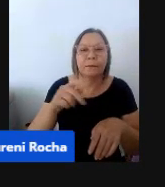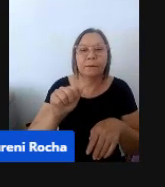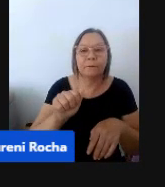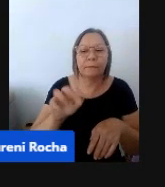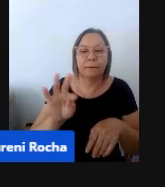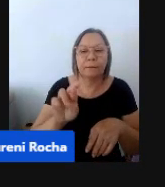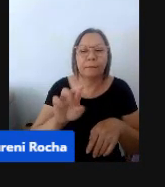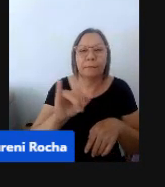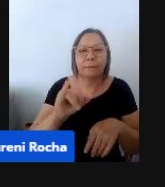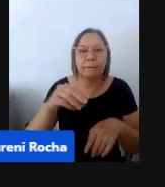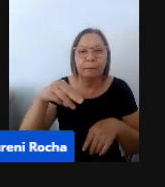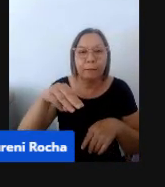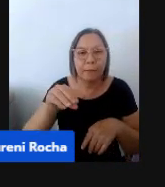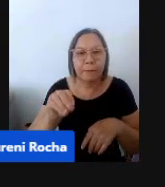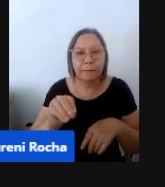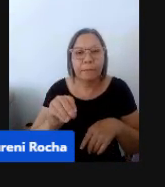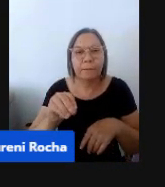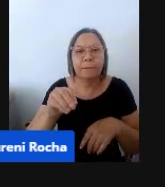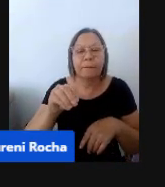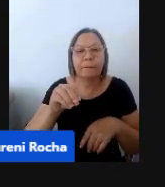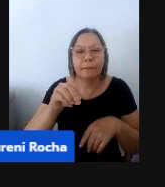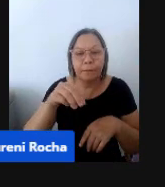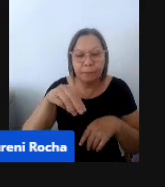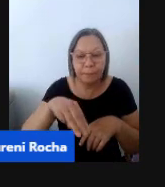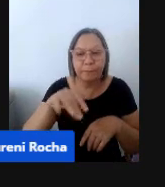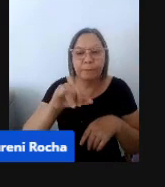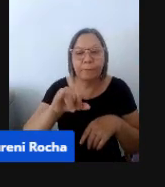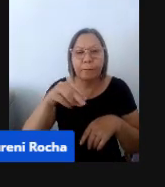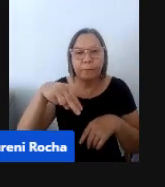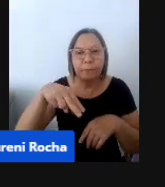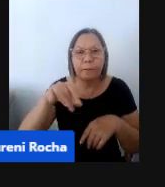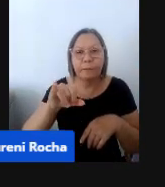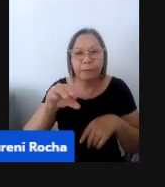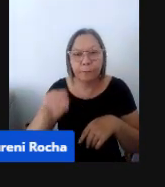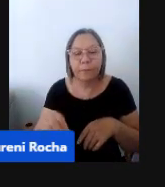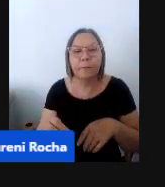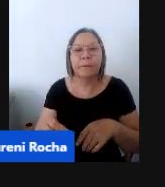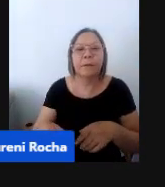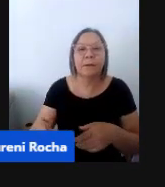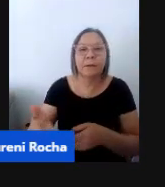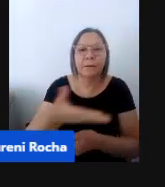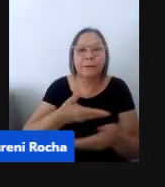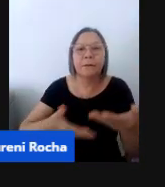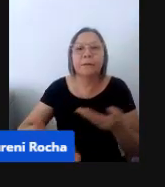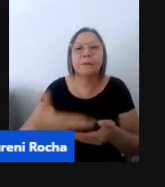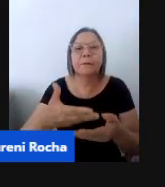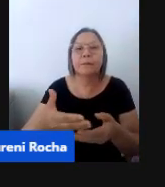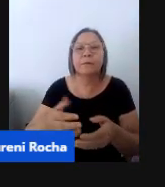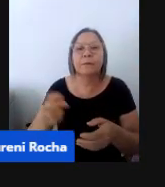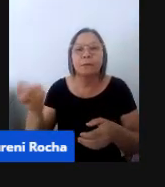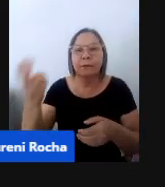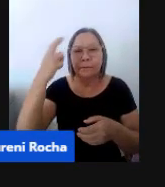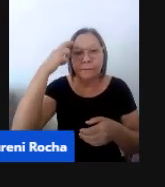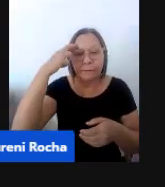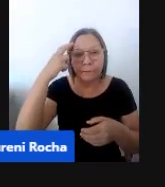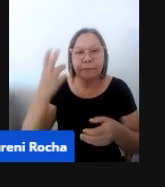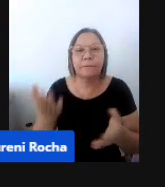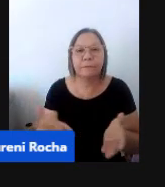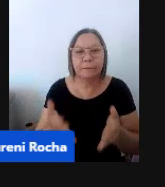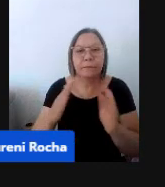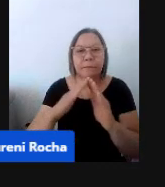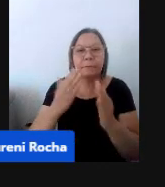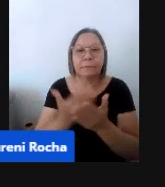social da escola, né? Trazer conhecimento para as crianças. Pode passar. Então, a gente